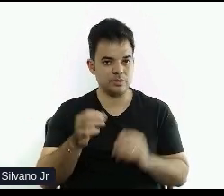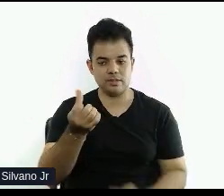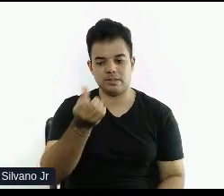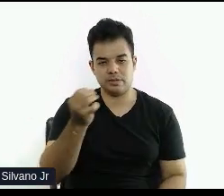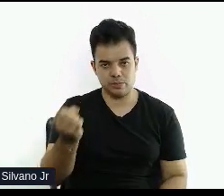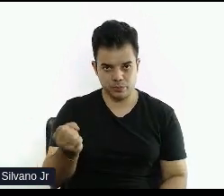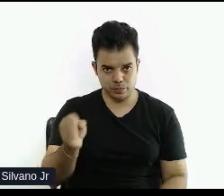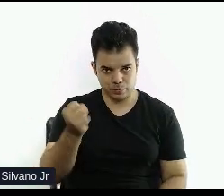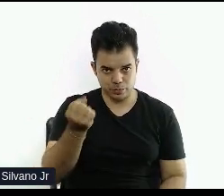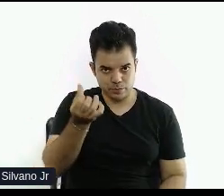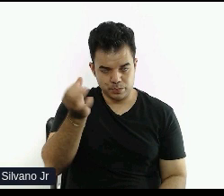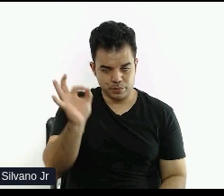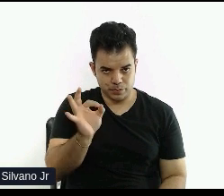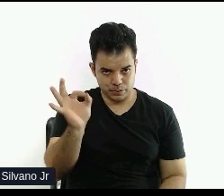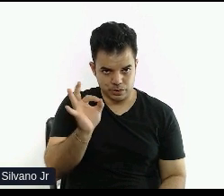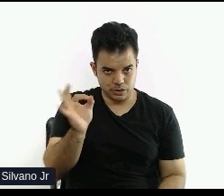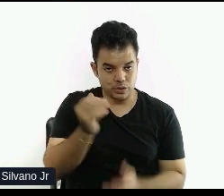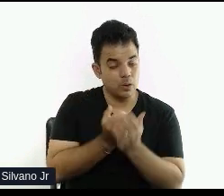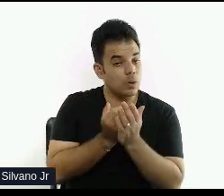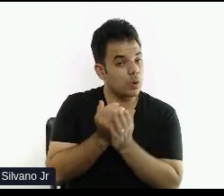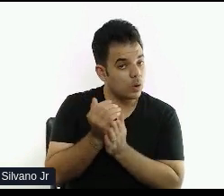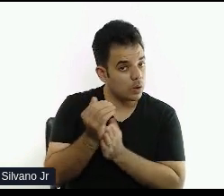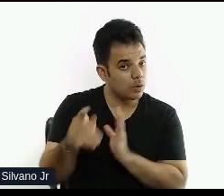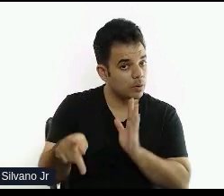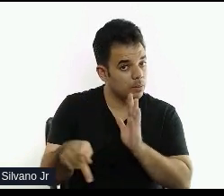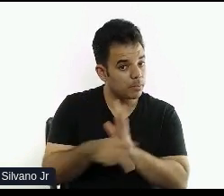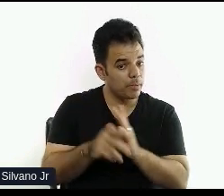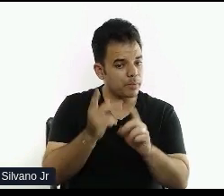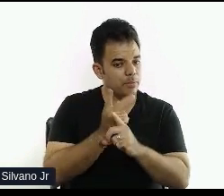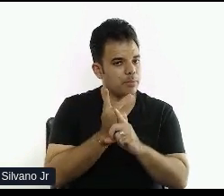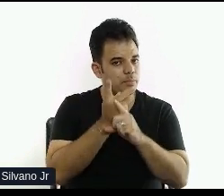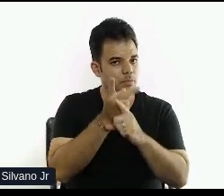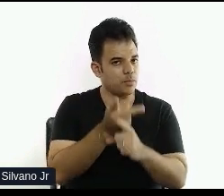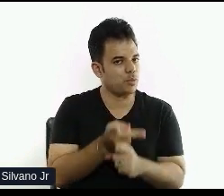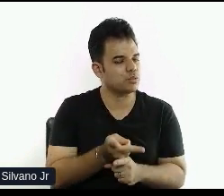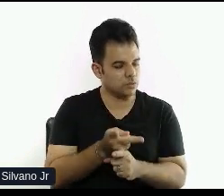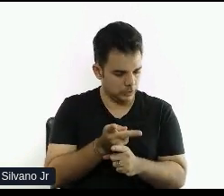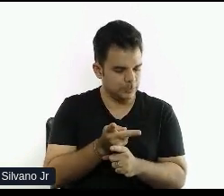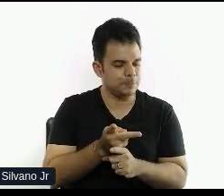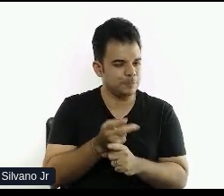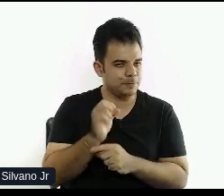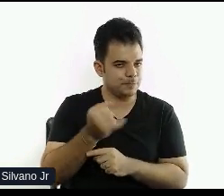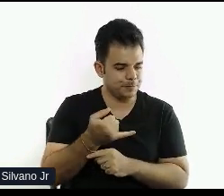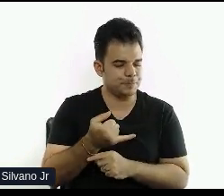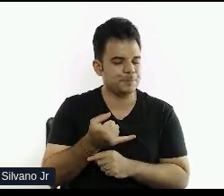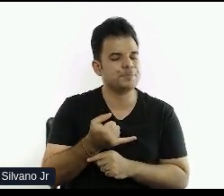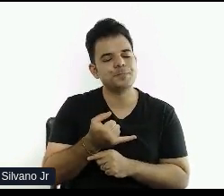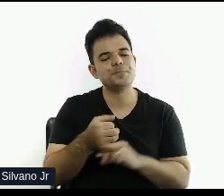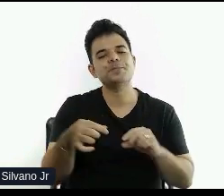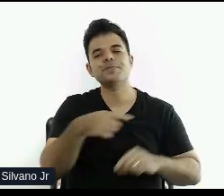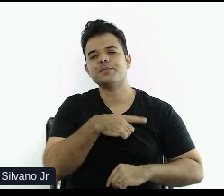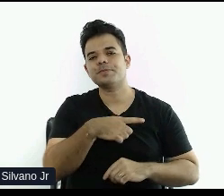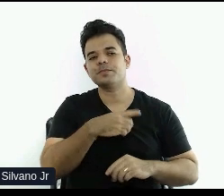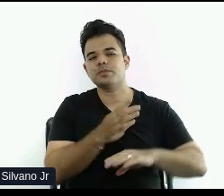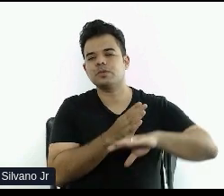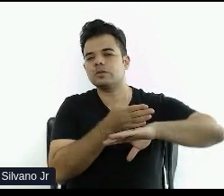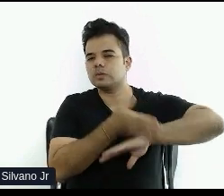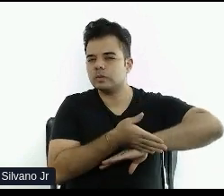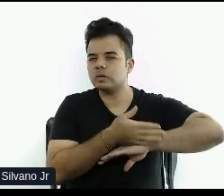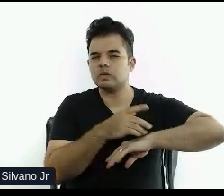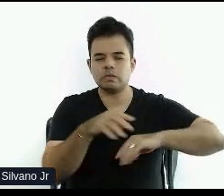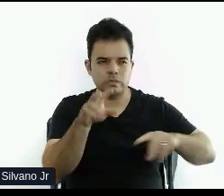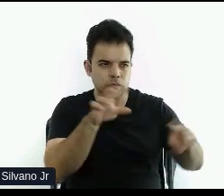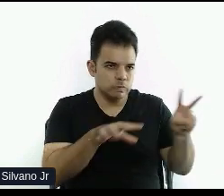experiências online começam por mecanismo de busca. Então, gente entra ali, né? A começa